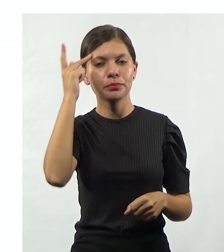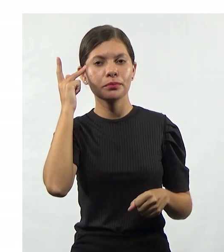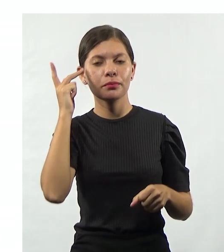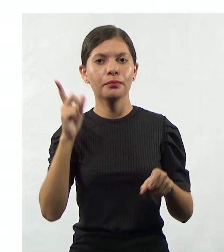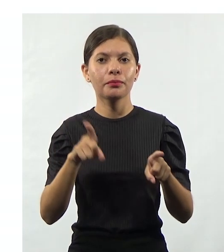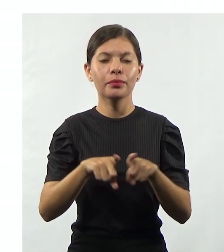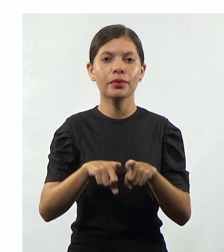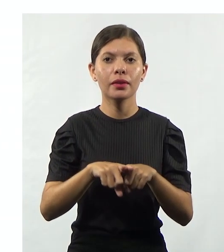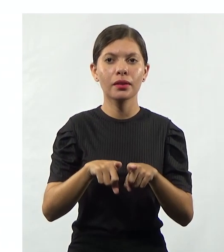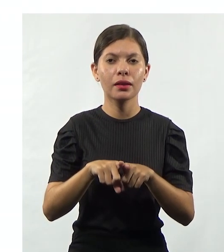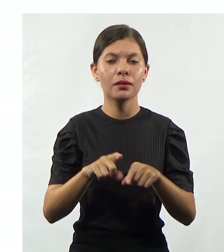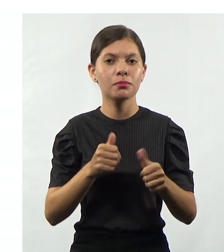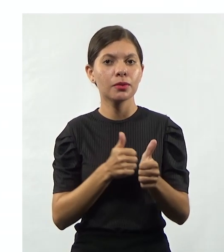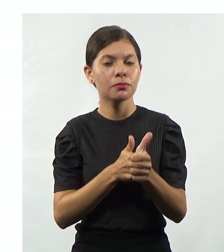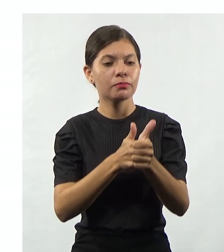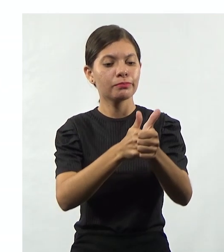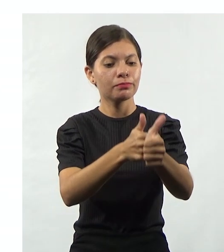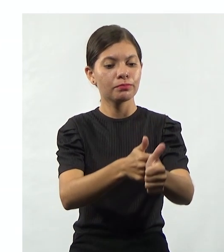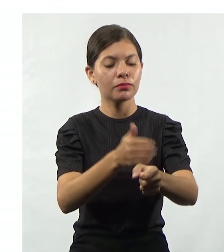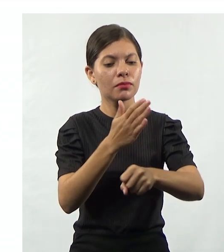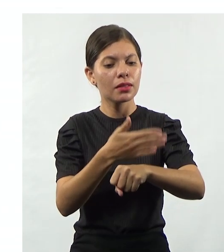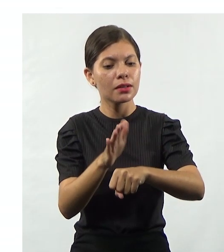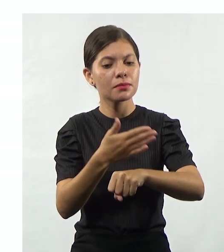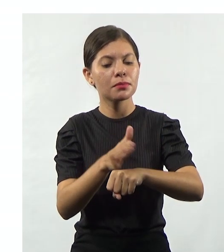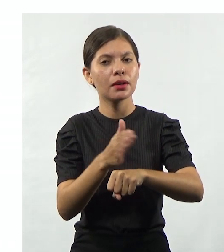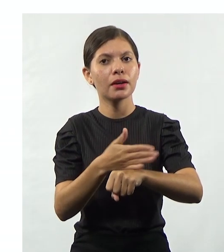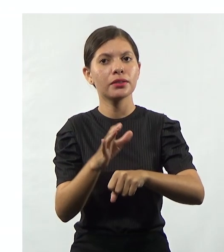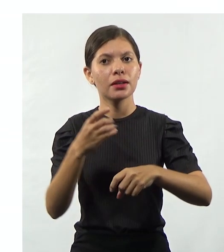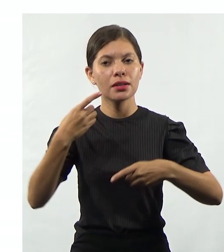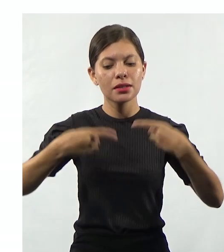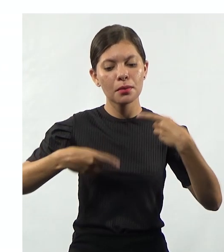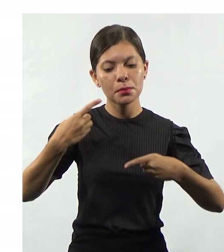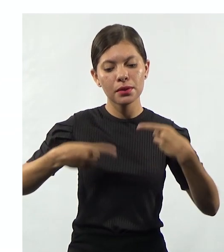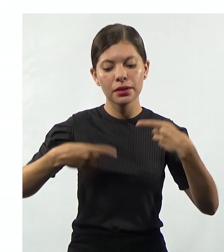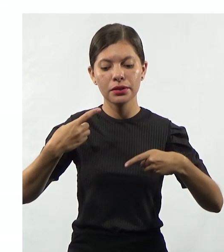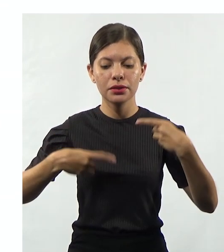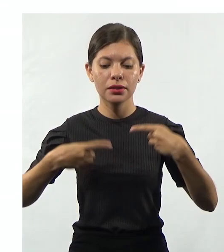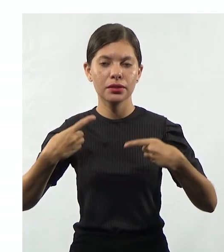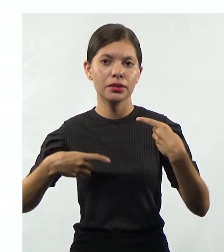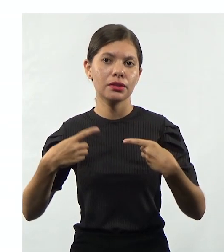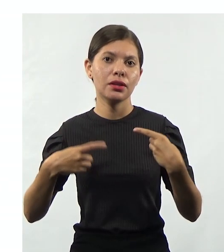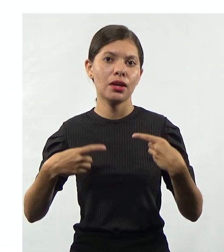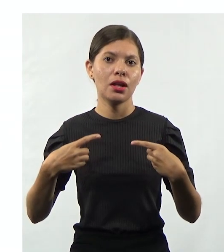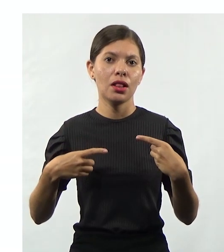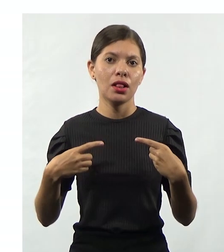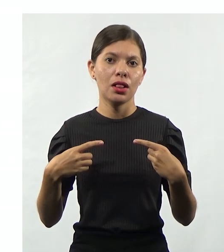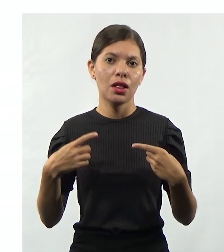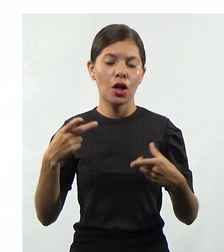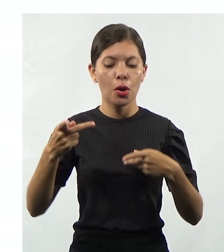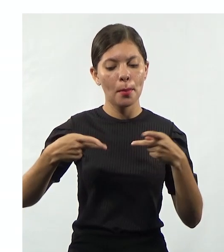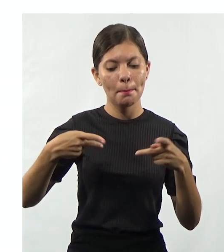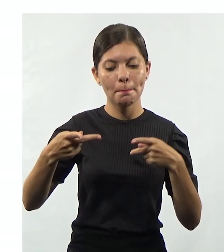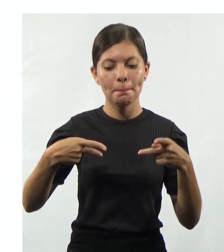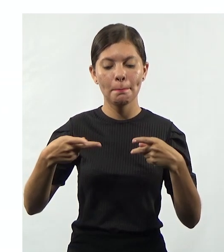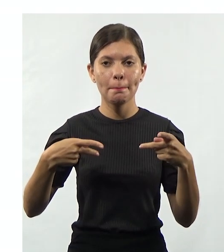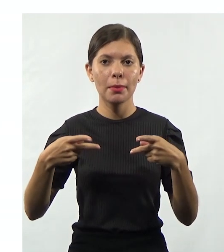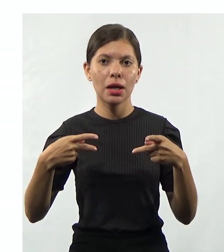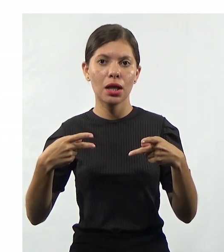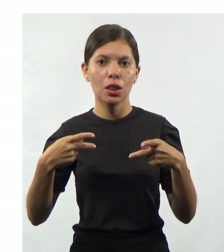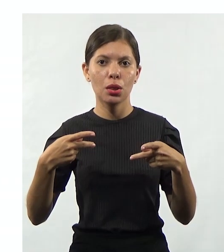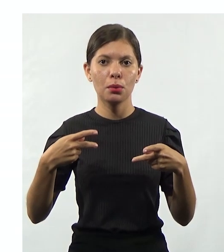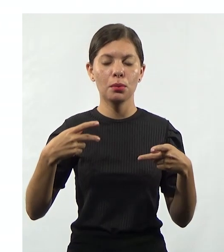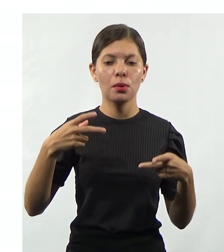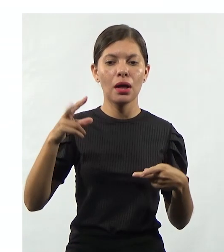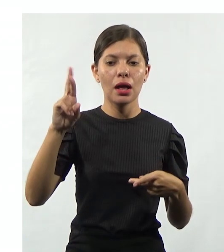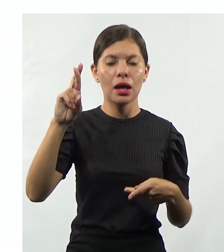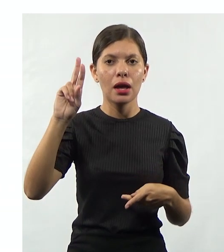no acompanhamento e no aperfeiçoamento das práticas e das políticas de gestão de pessoas. O plano de